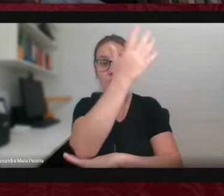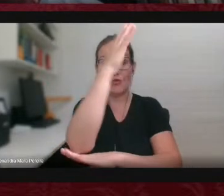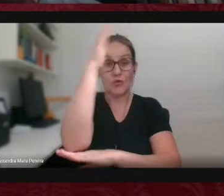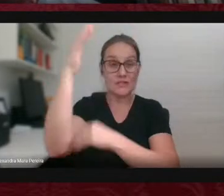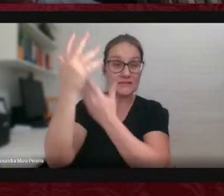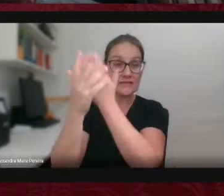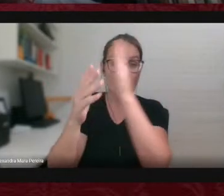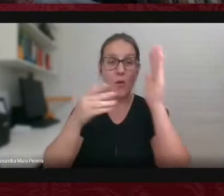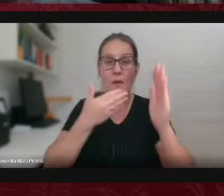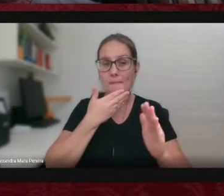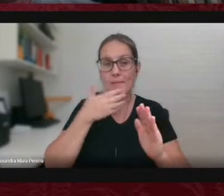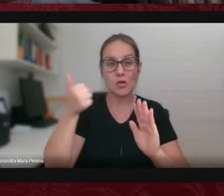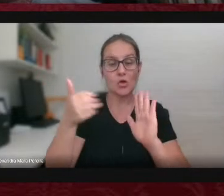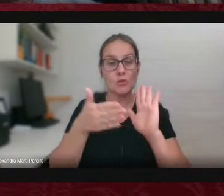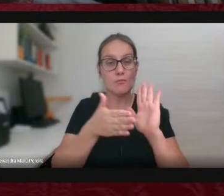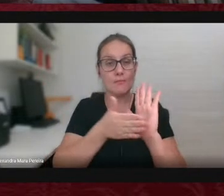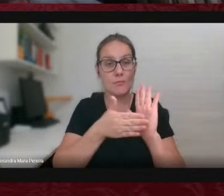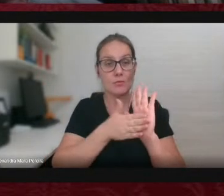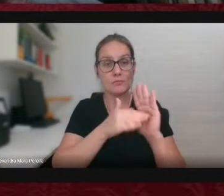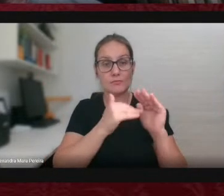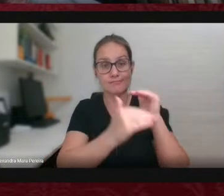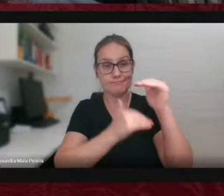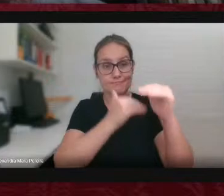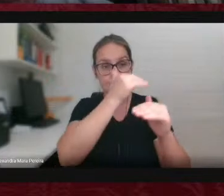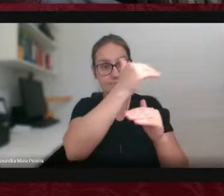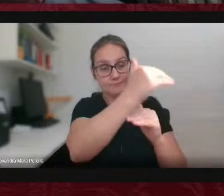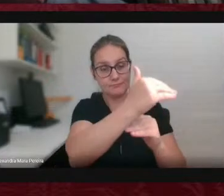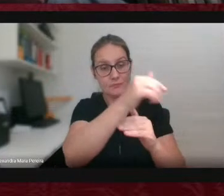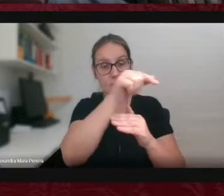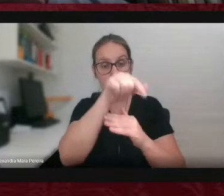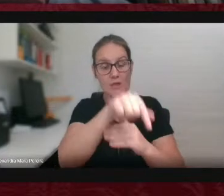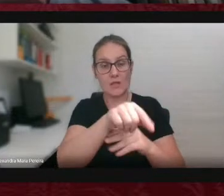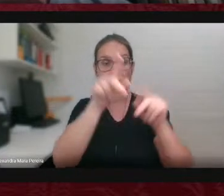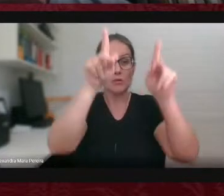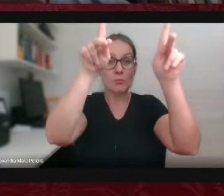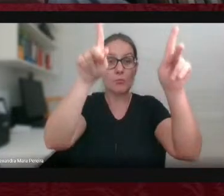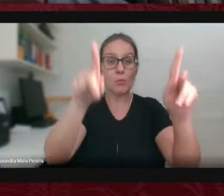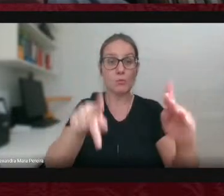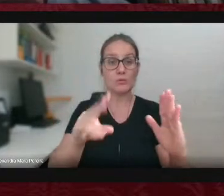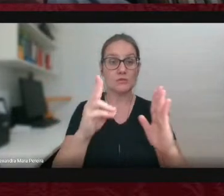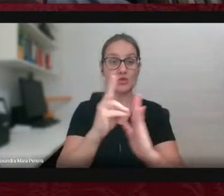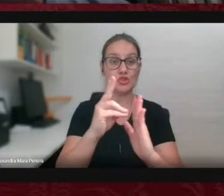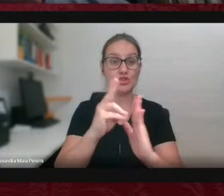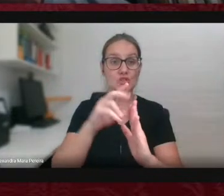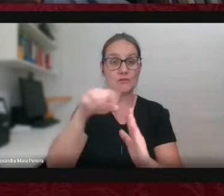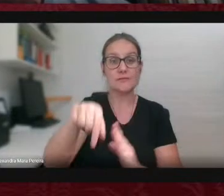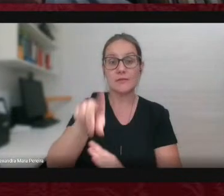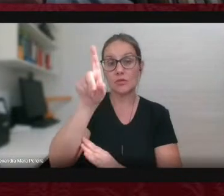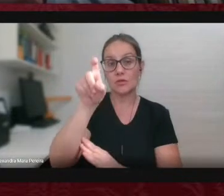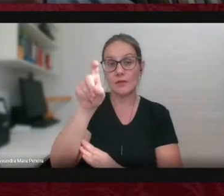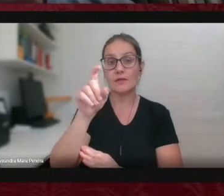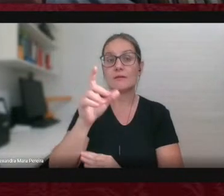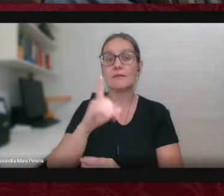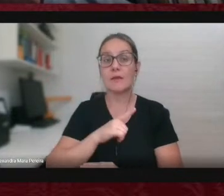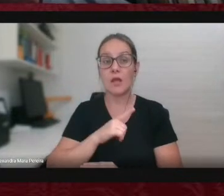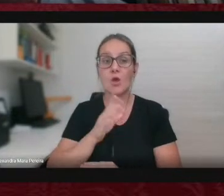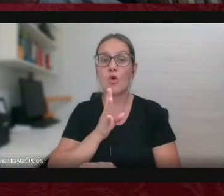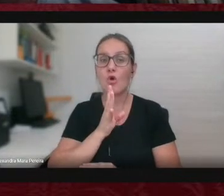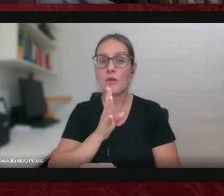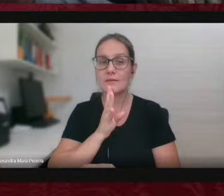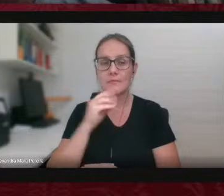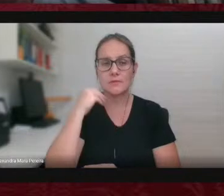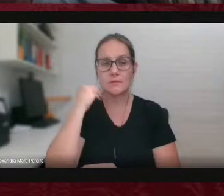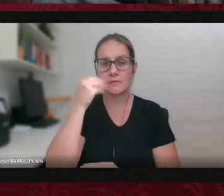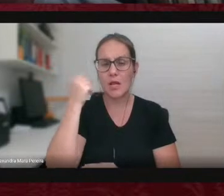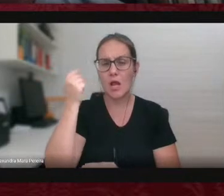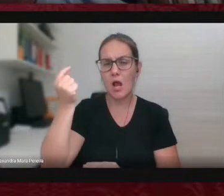propostas para o desenvolvimento dessas populações, e eles têm esse conhecimento milenares, não precisa nós